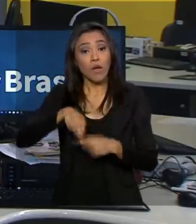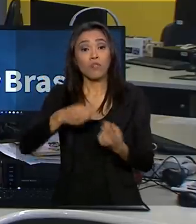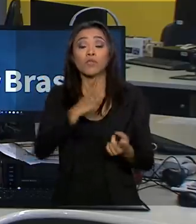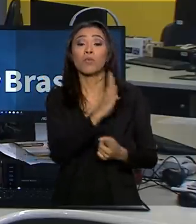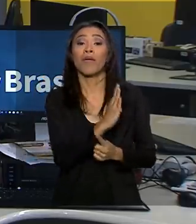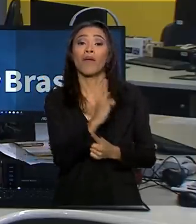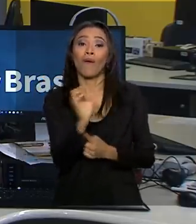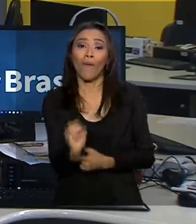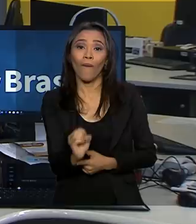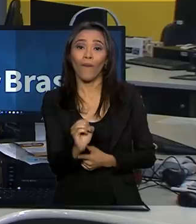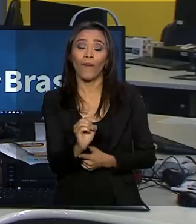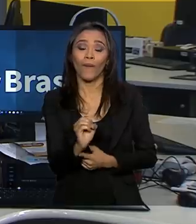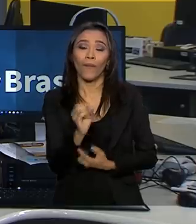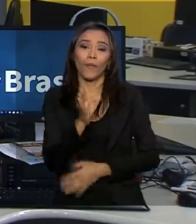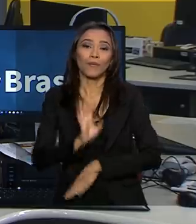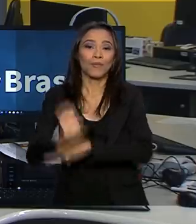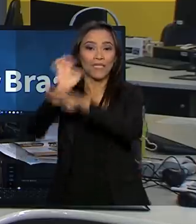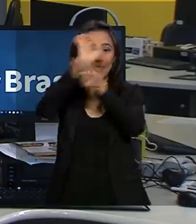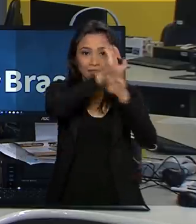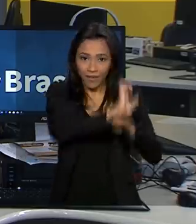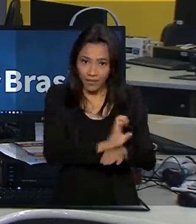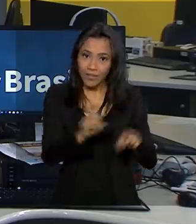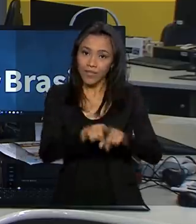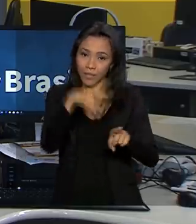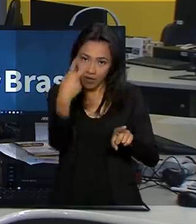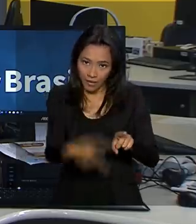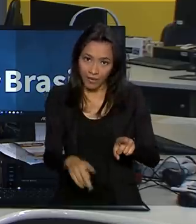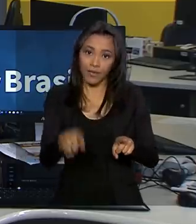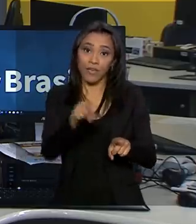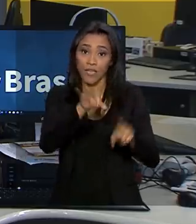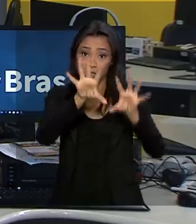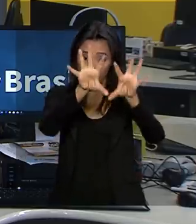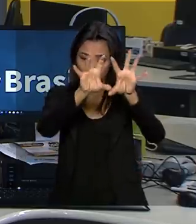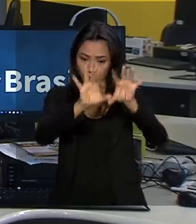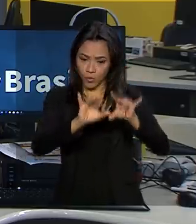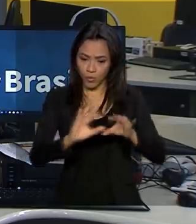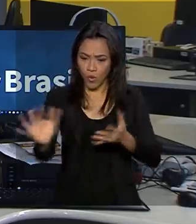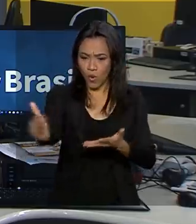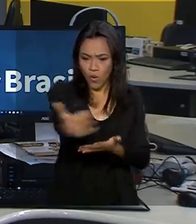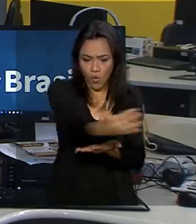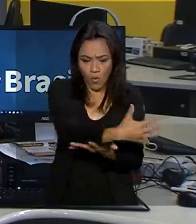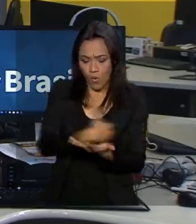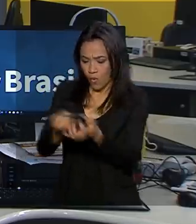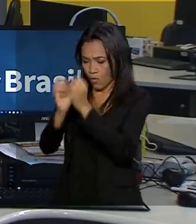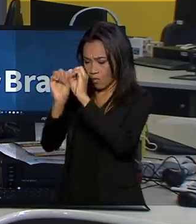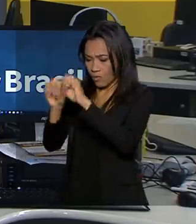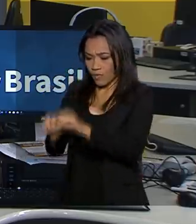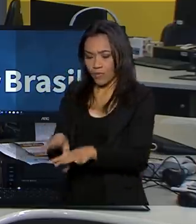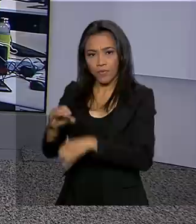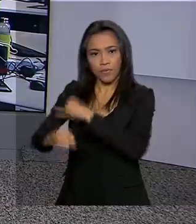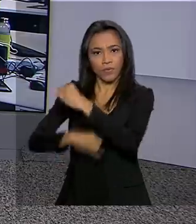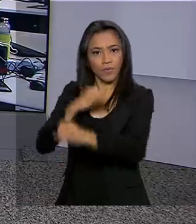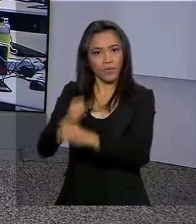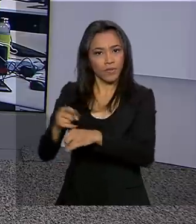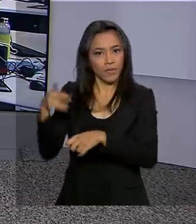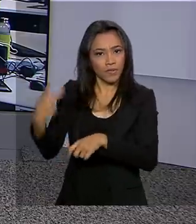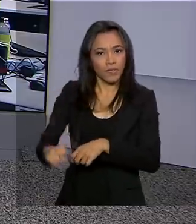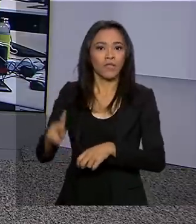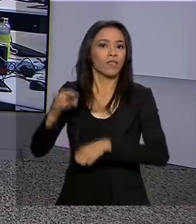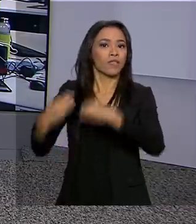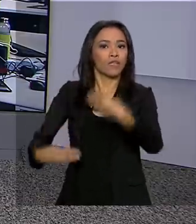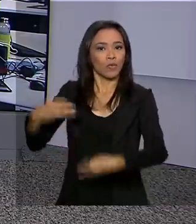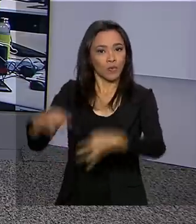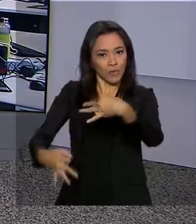estados e do Distrito Federal. E são publicadas no site do Ministério da Justiça e Segurança Pública. Voltamos com você, Renata.